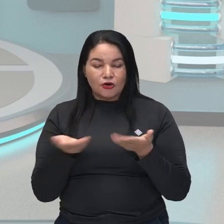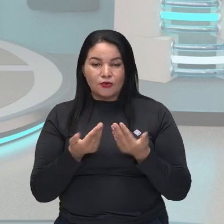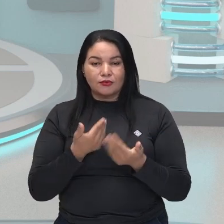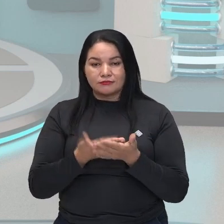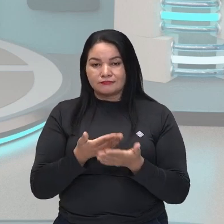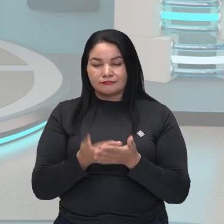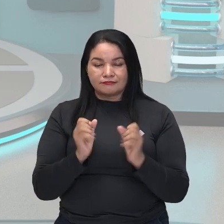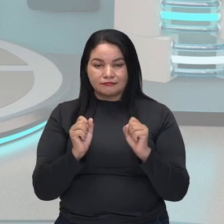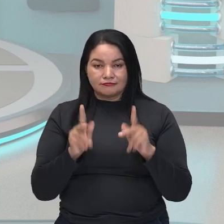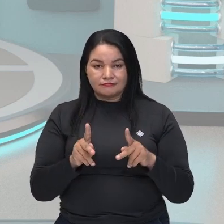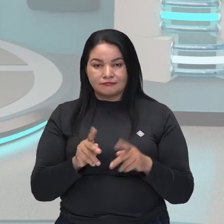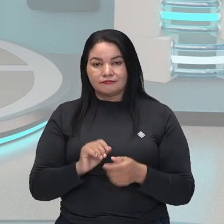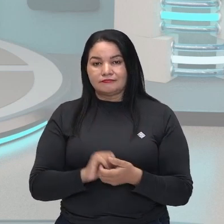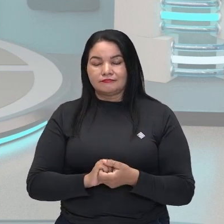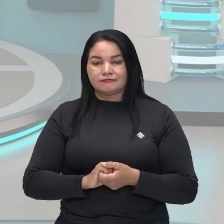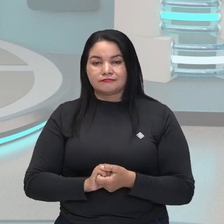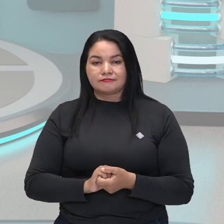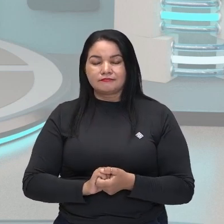a nossa aula aqui.